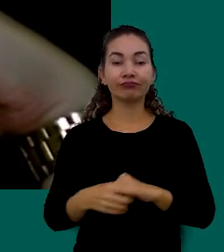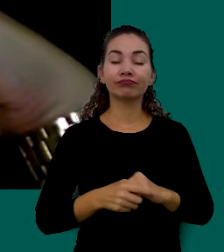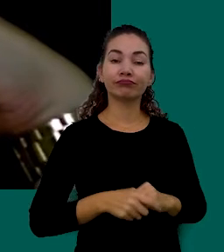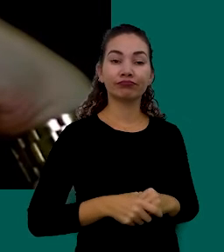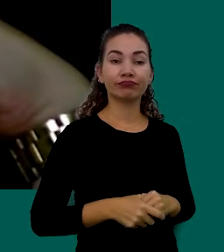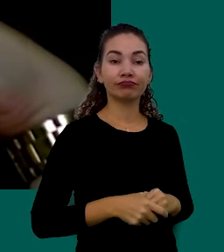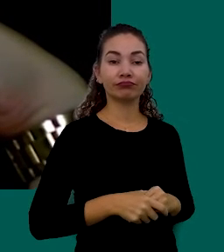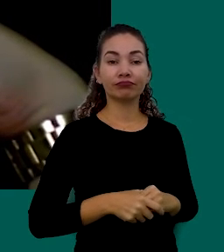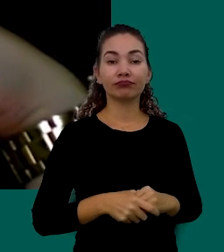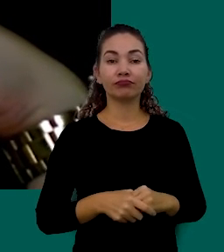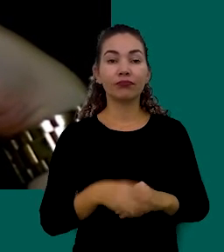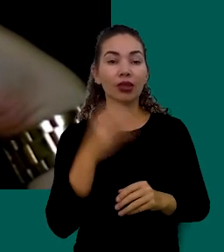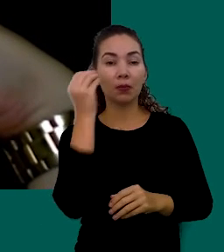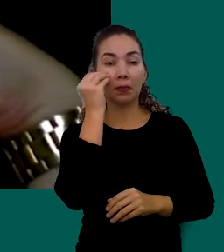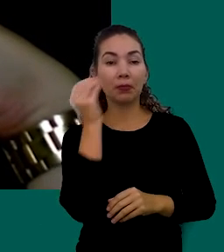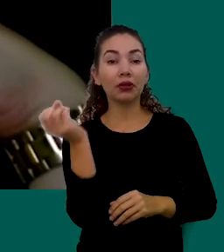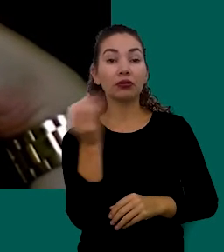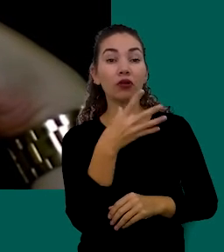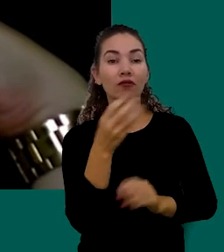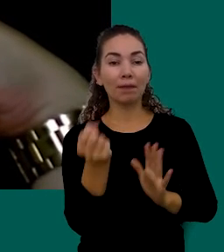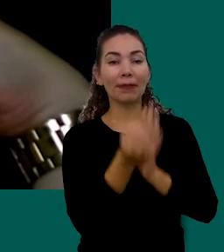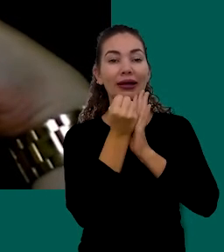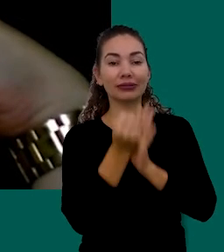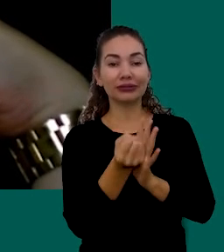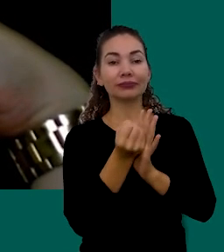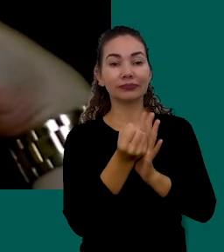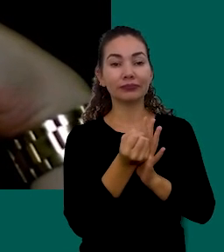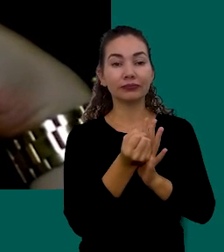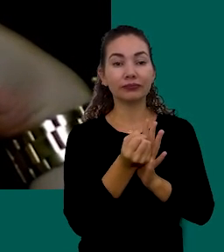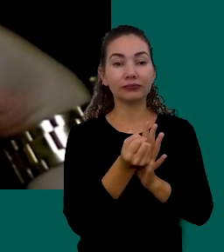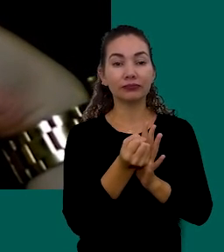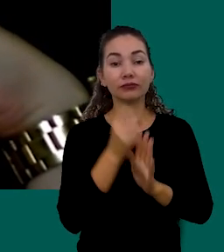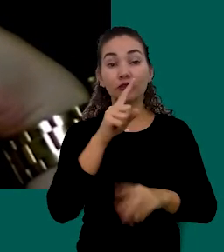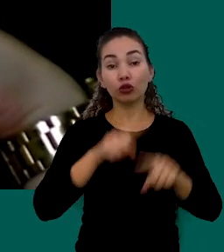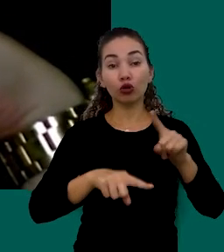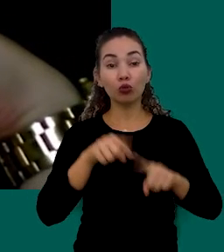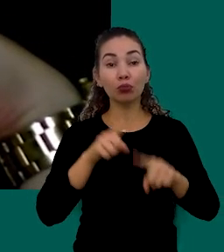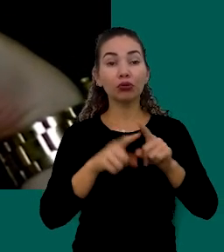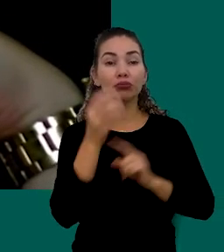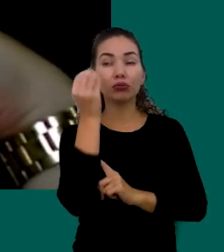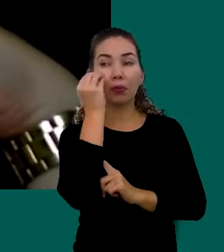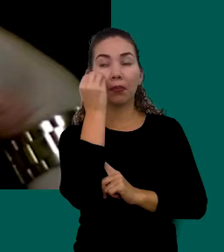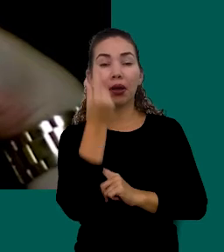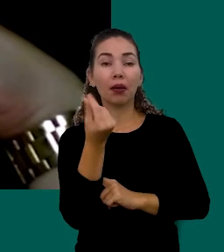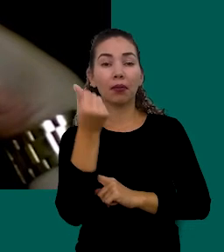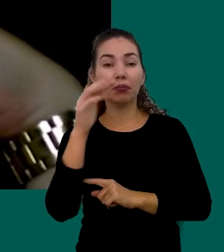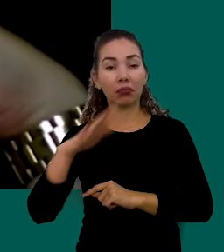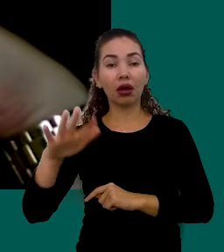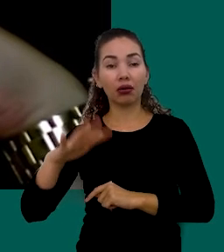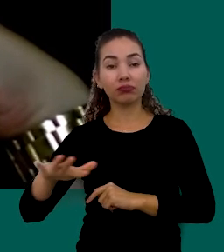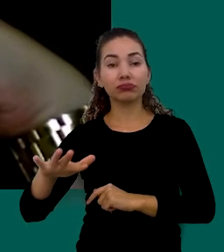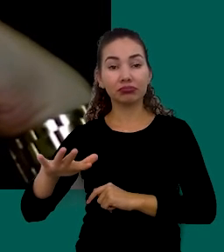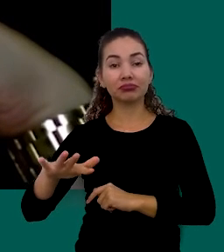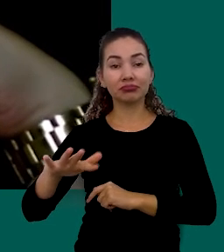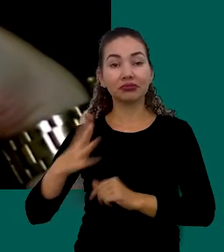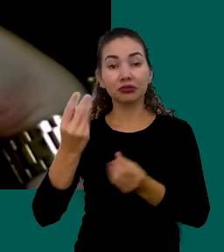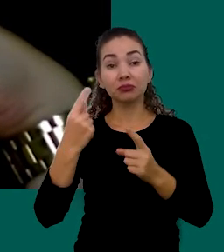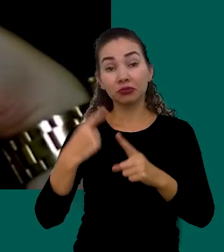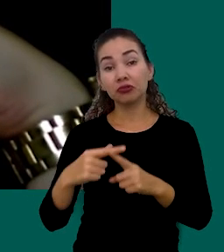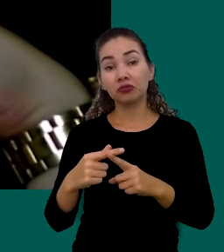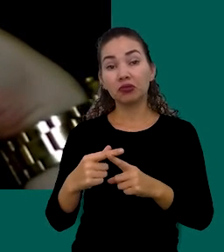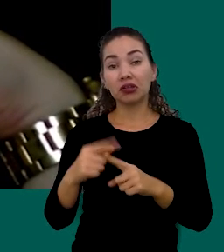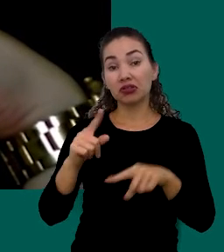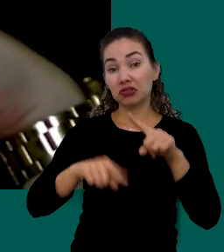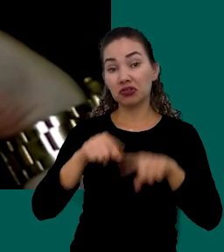Experimente Novas Marcas Então Experimente Produtos Que São Mais Baratos Muitas Vezes Eles